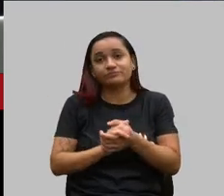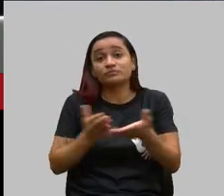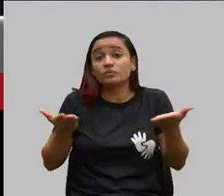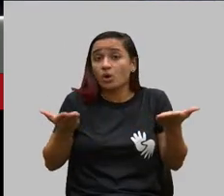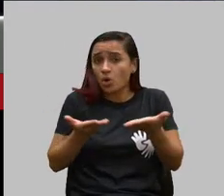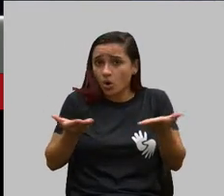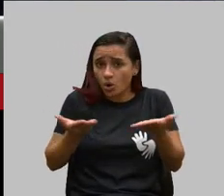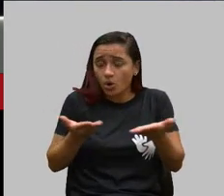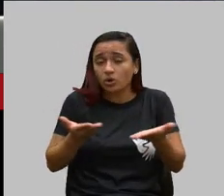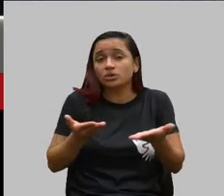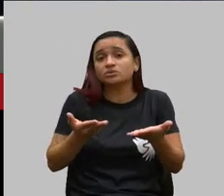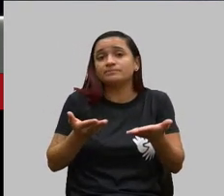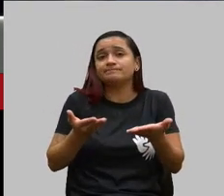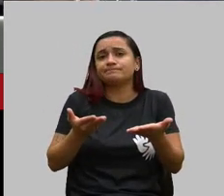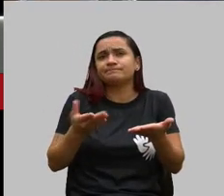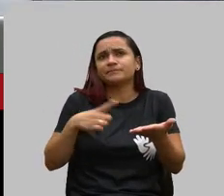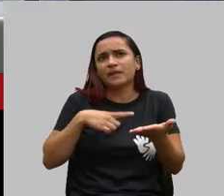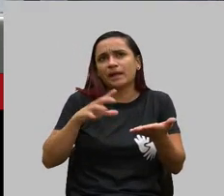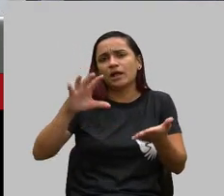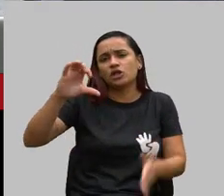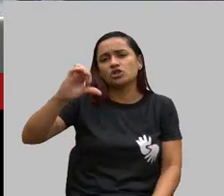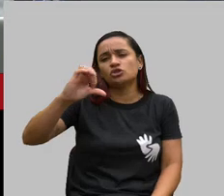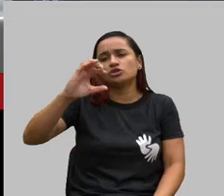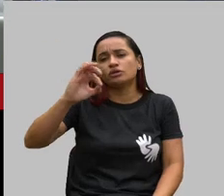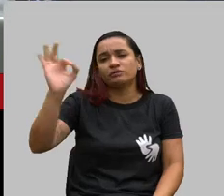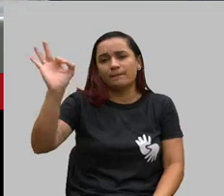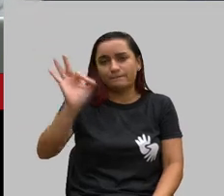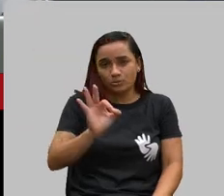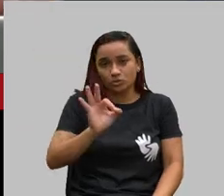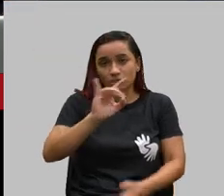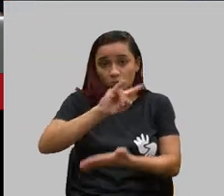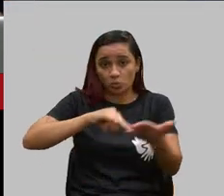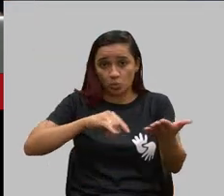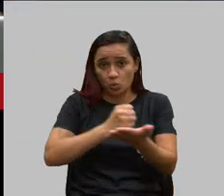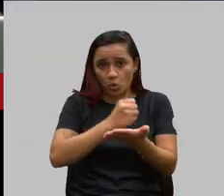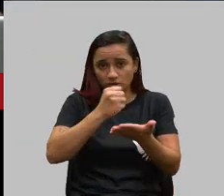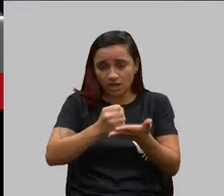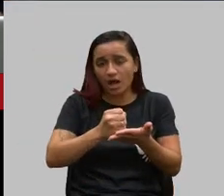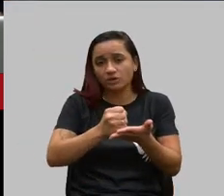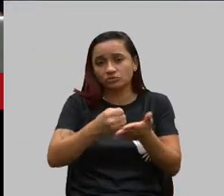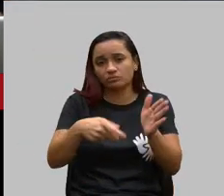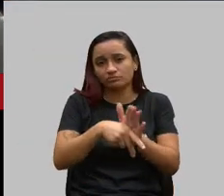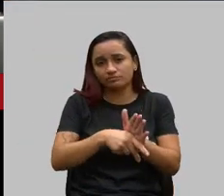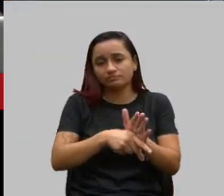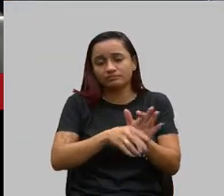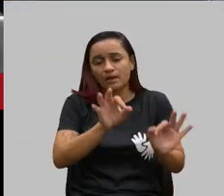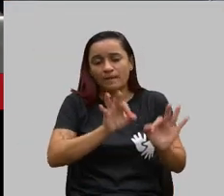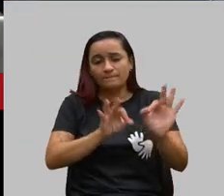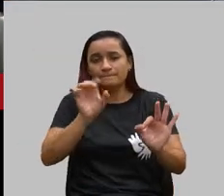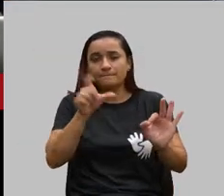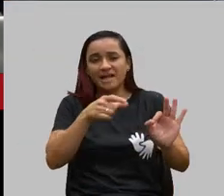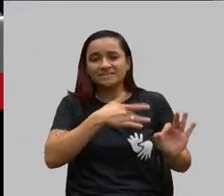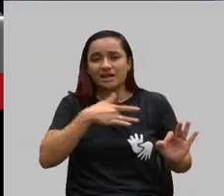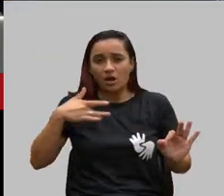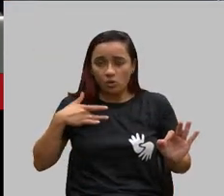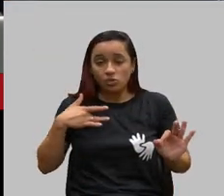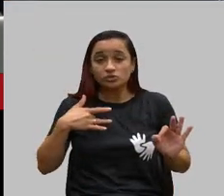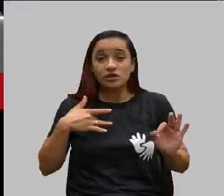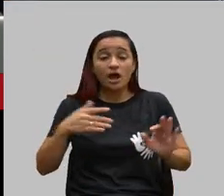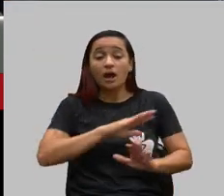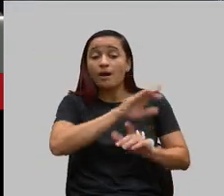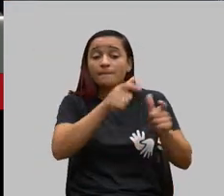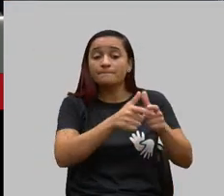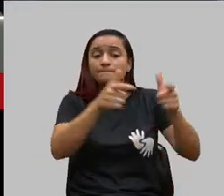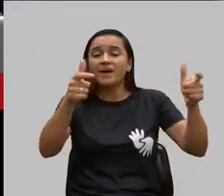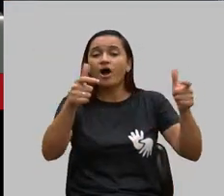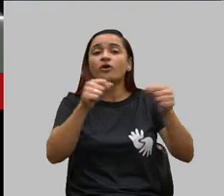90% dos contratos de plano de saúde, eles são feitos na modelagem